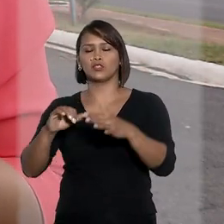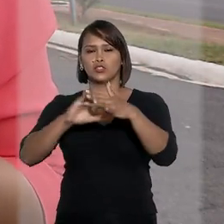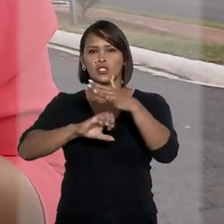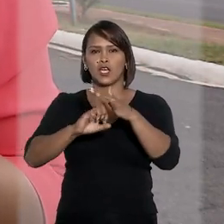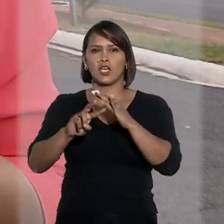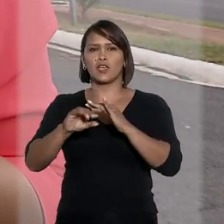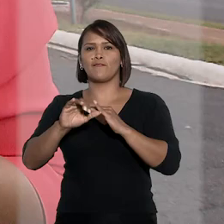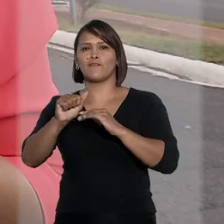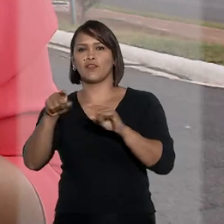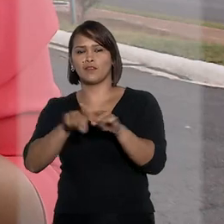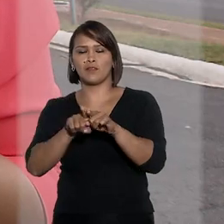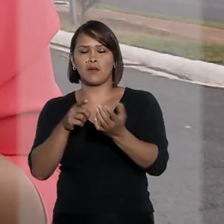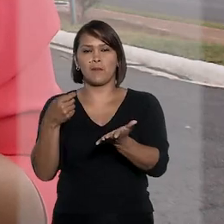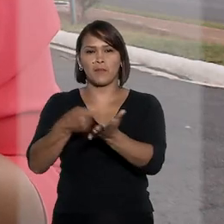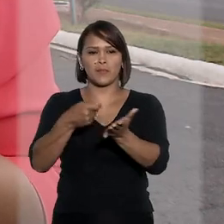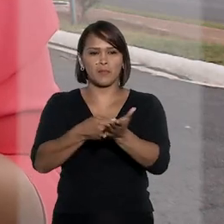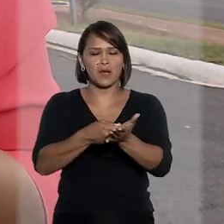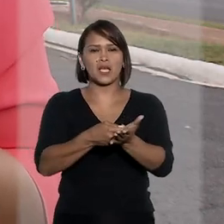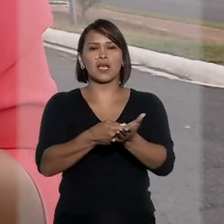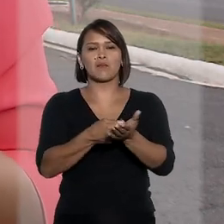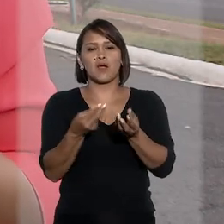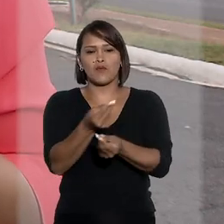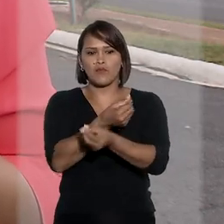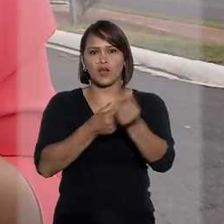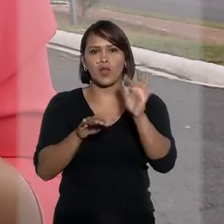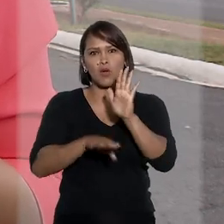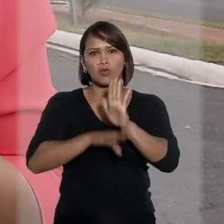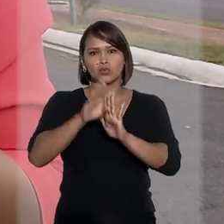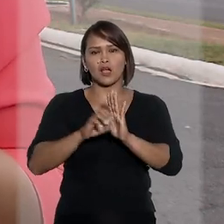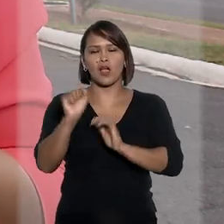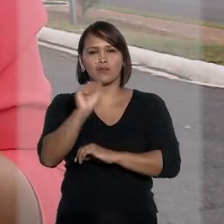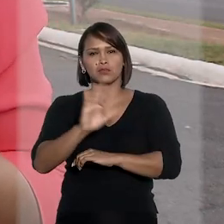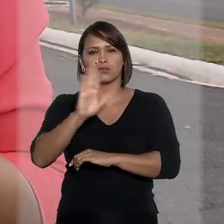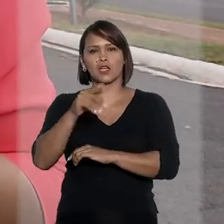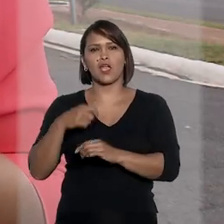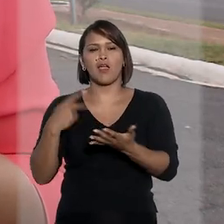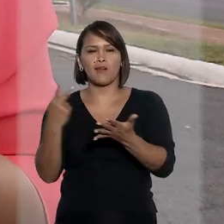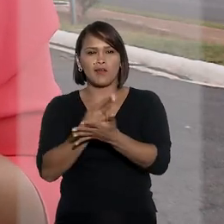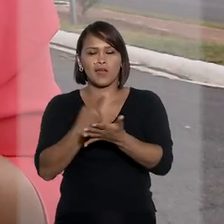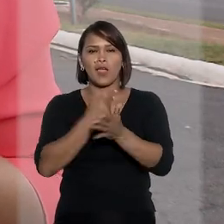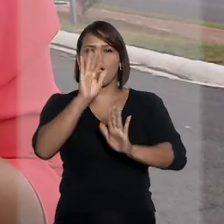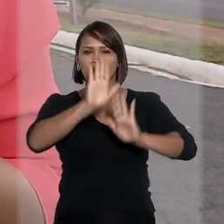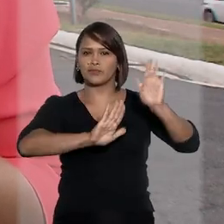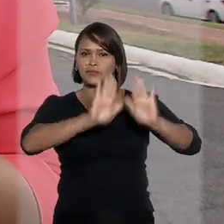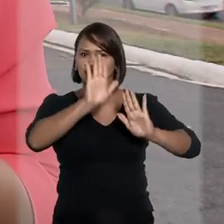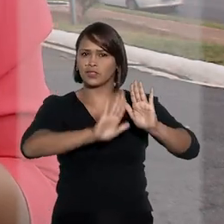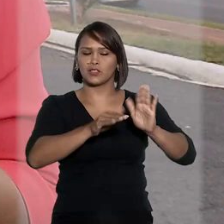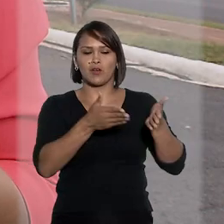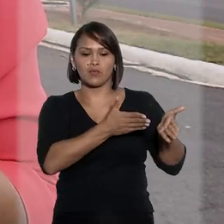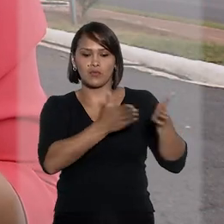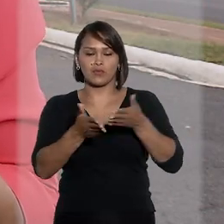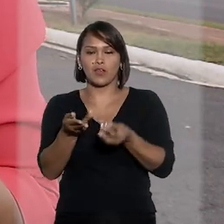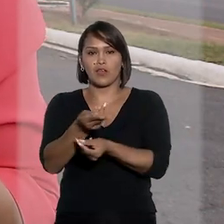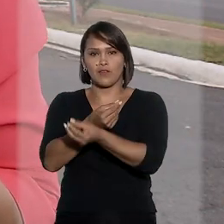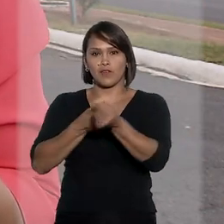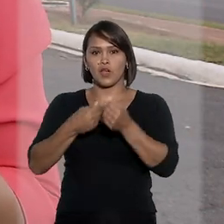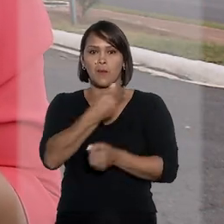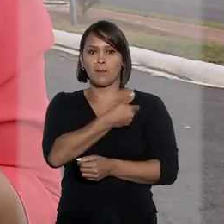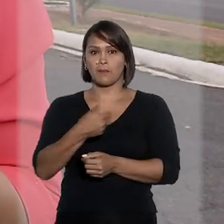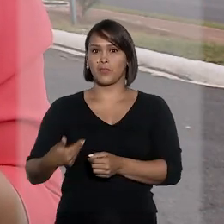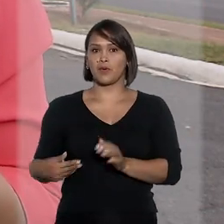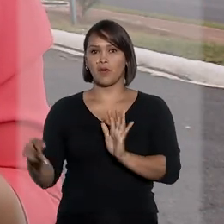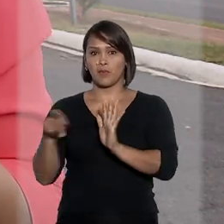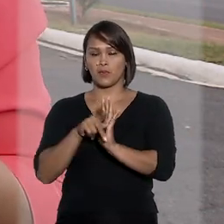Engenharia por meio de pagamentos de vantagens financeiras, fraudes a processos licitatório e desvio de recursos